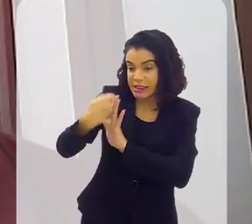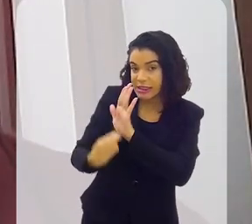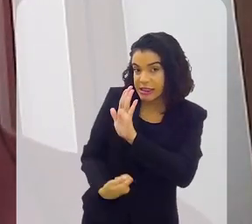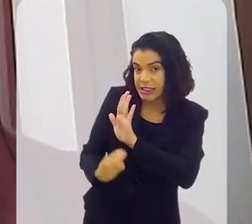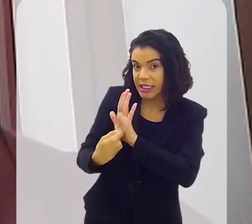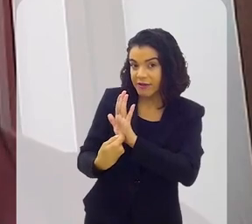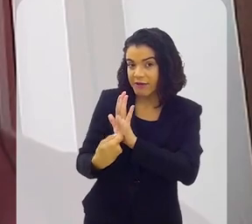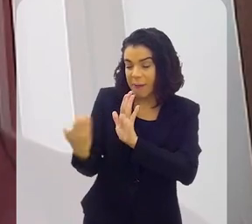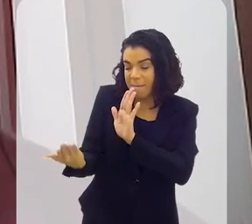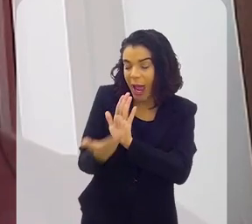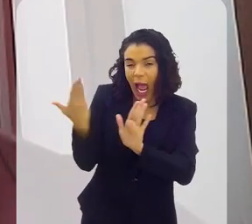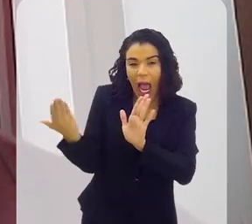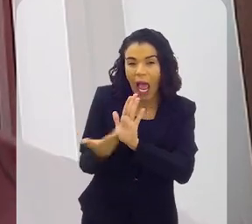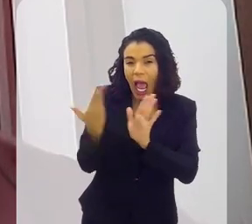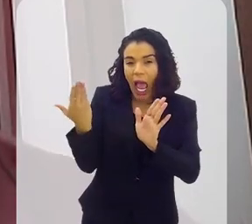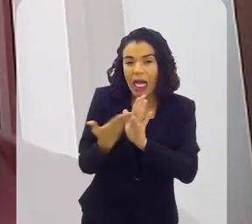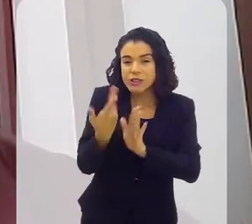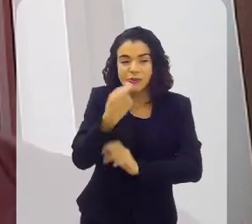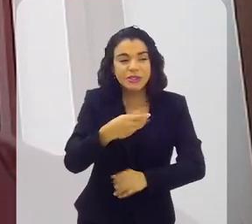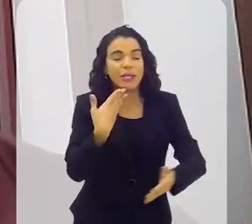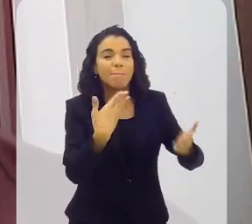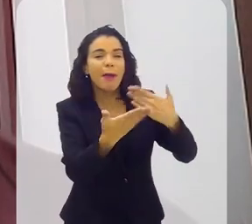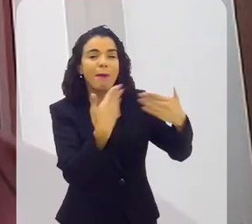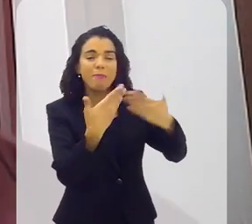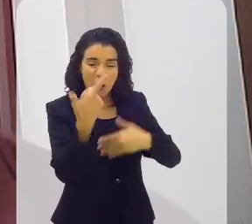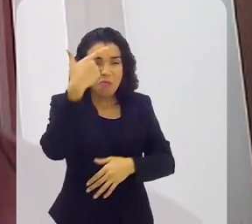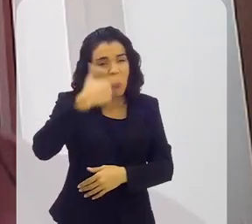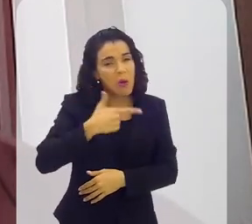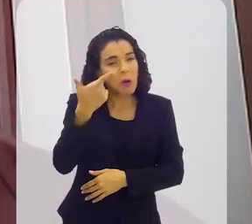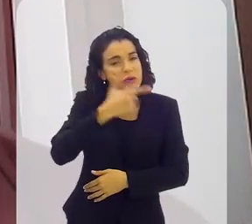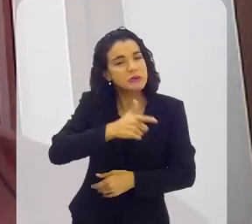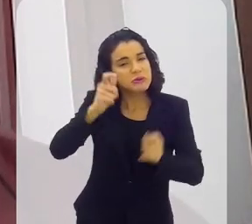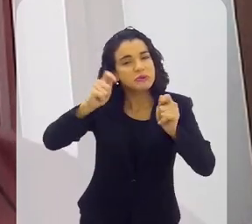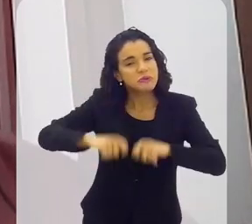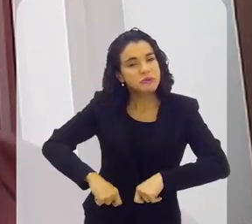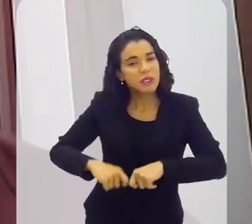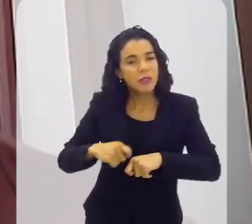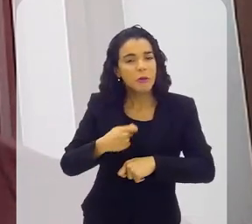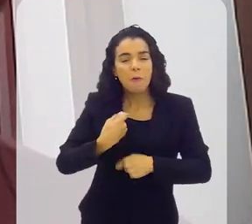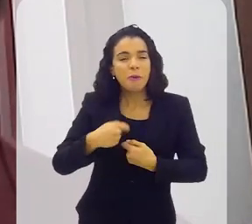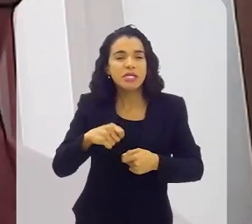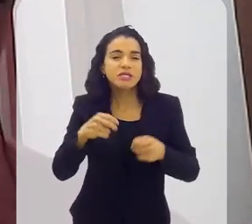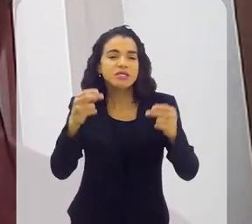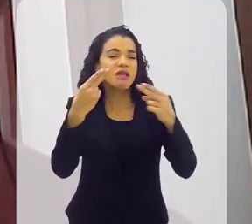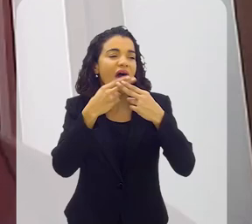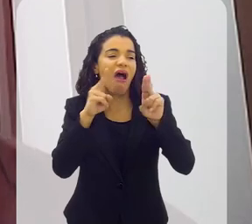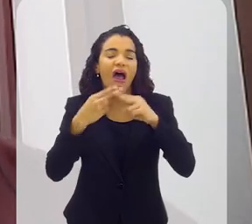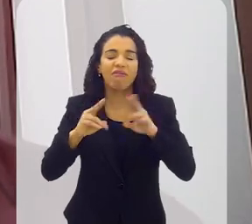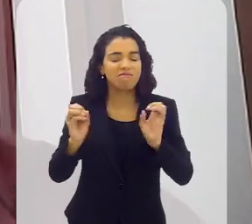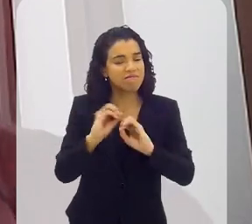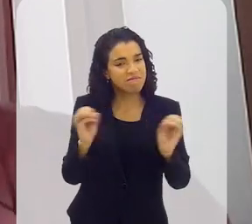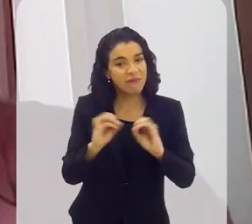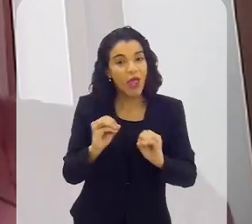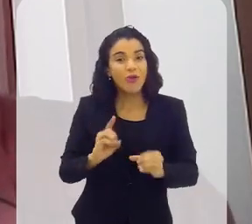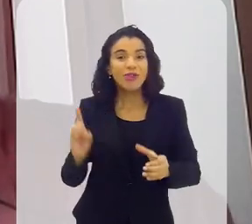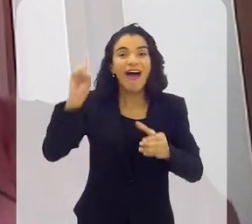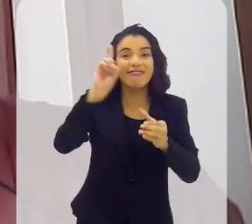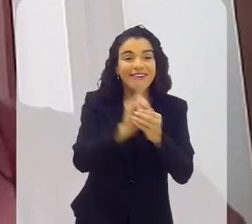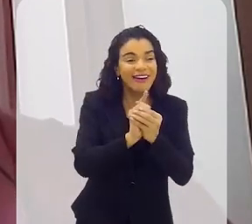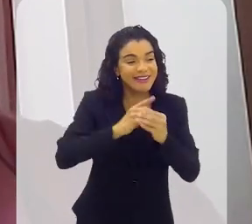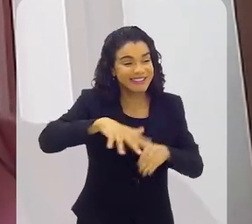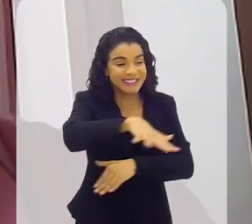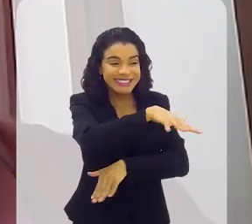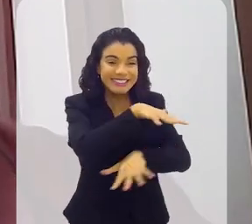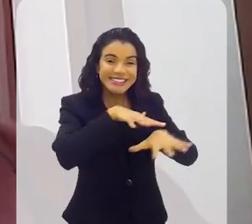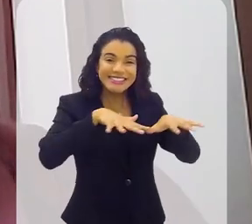muitas páginas sem falar com ninguém, eu conseguiria. Sem nenhuma máscara. Não é isso. Mas é porque eu estava ali.